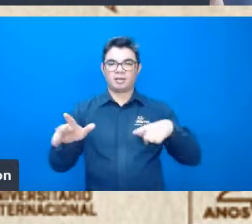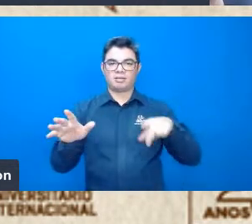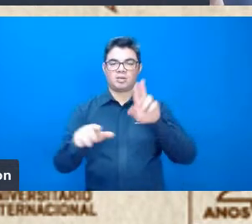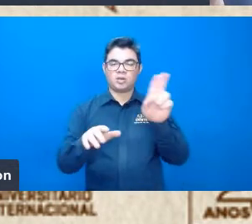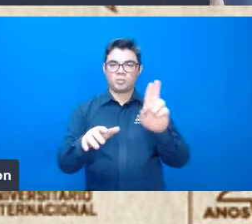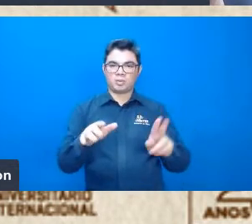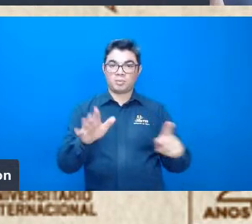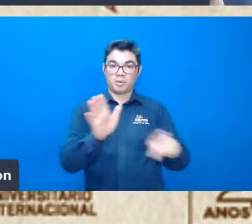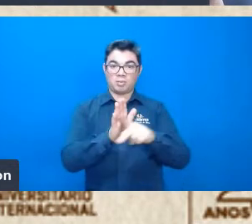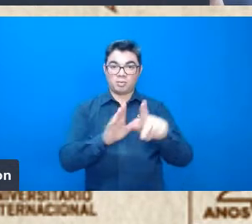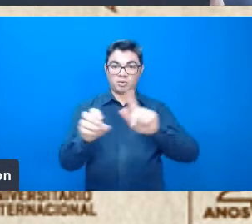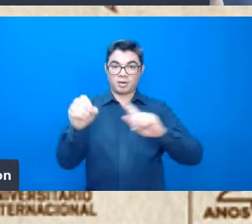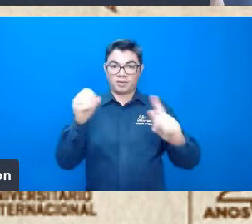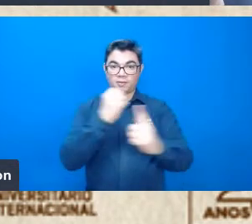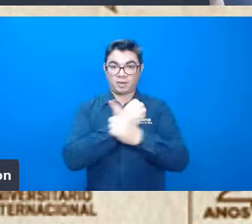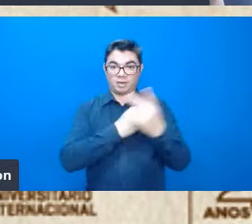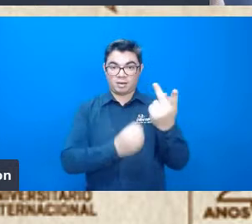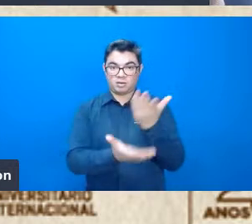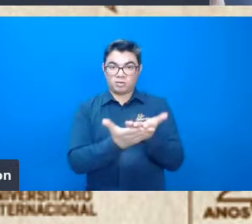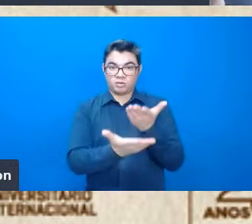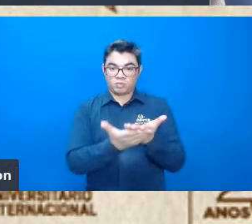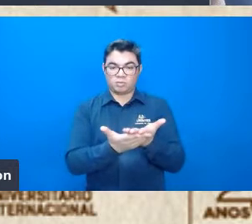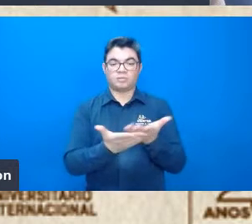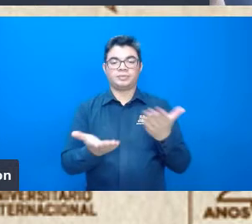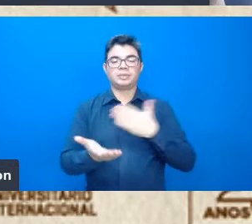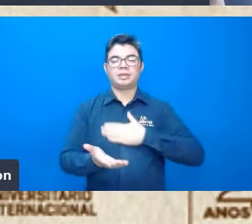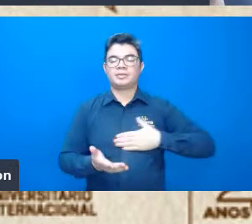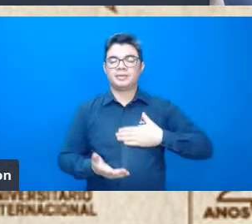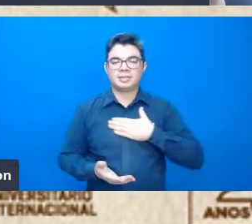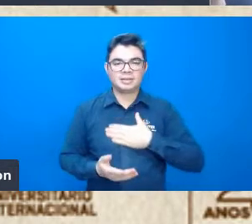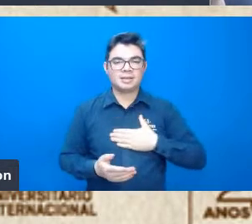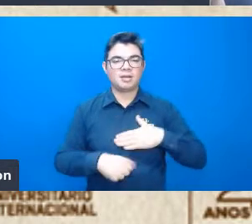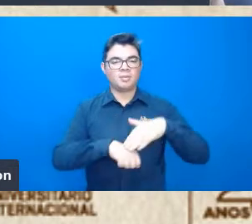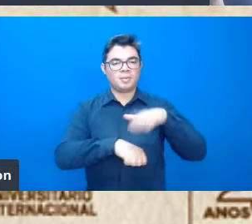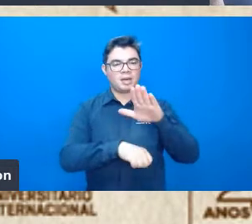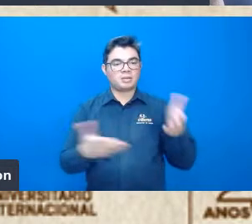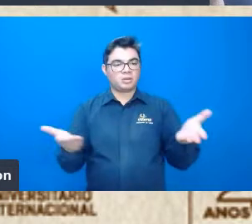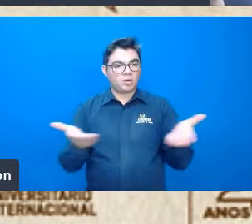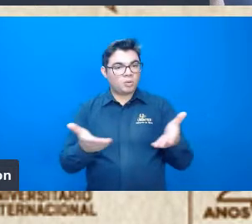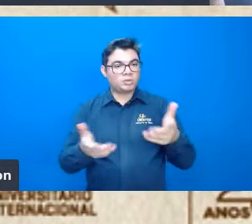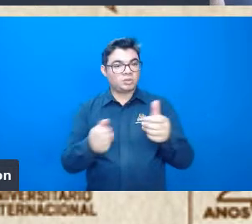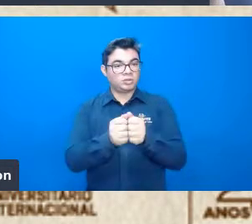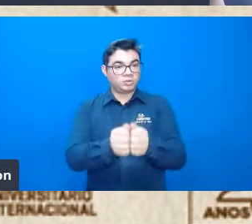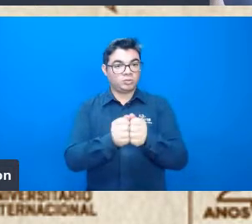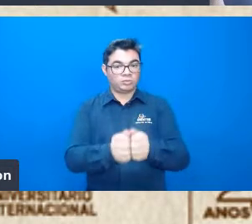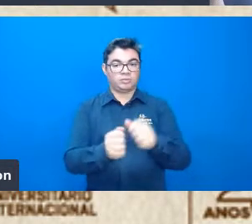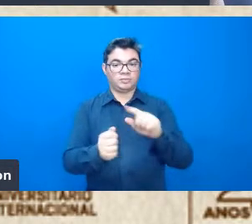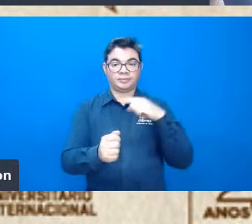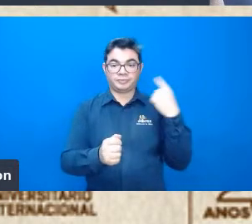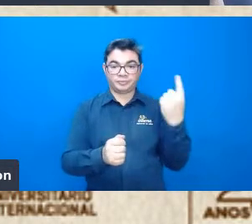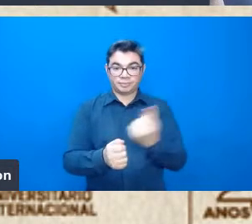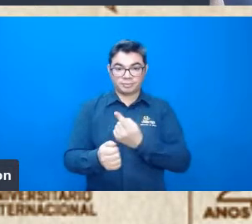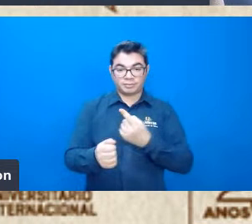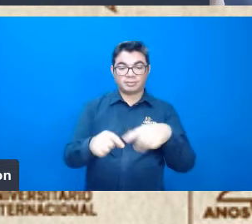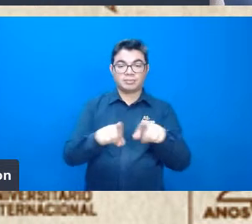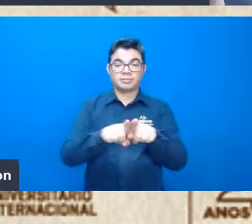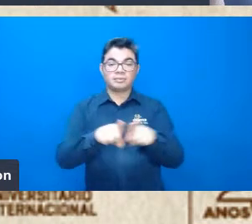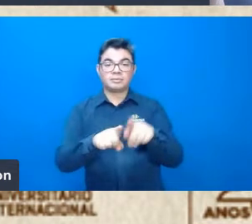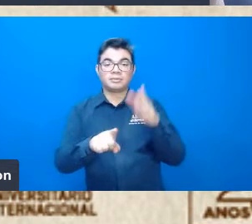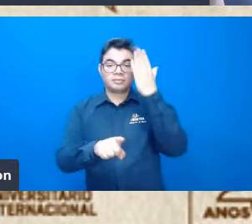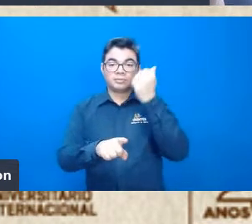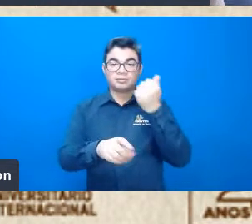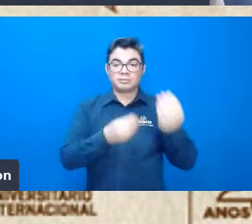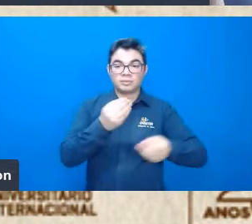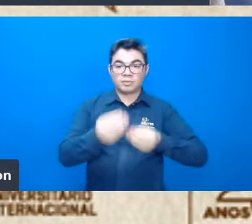então, professor, é uma satisfação muito grande, é uma honra tê-lo conosco, né, a gente sabe da